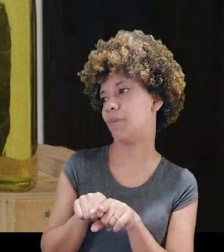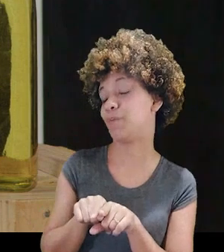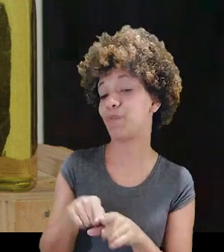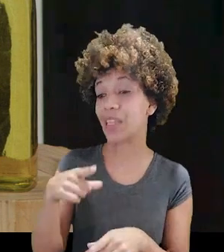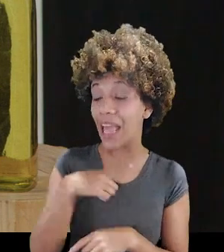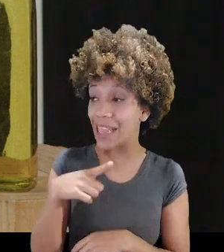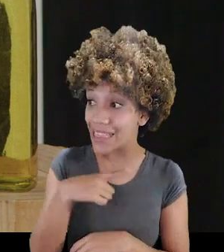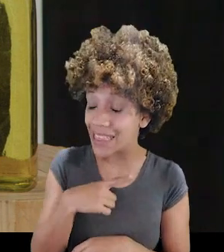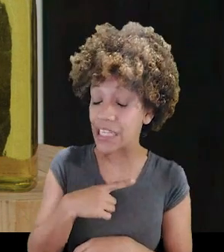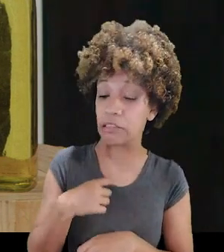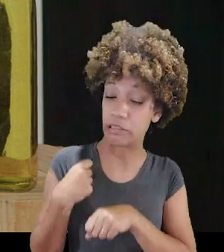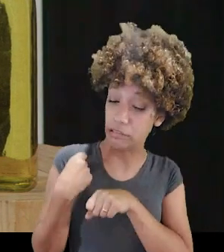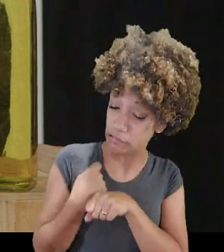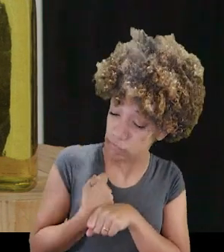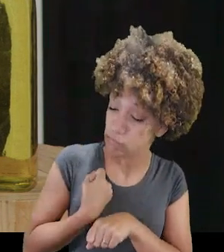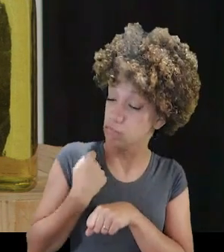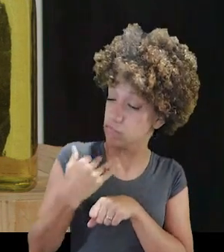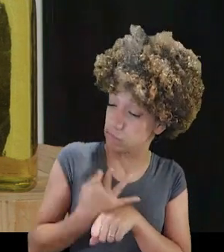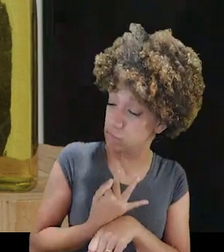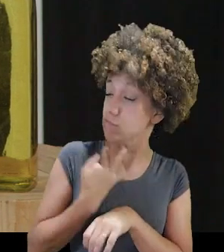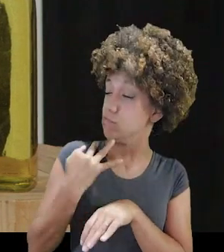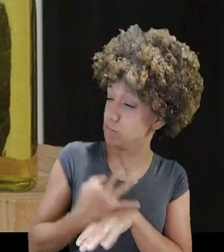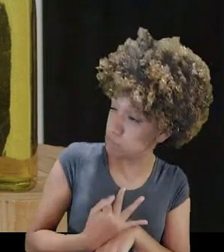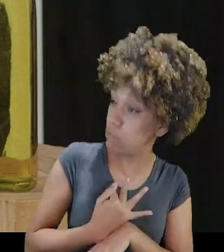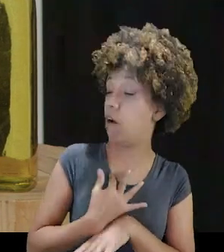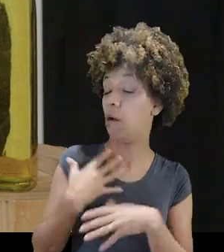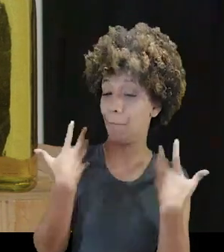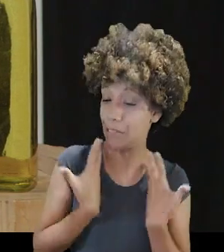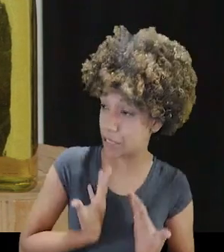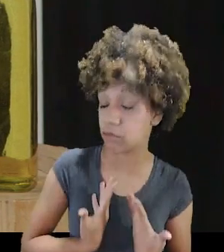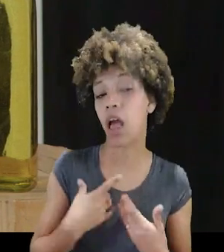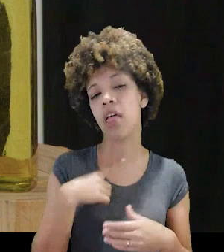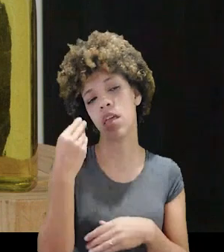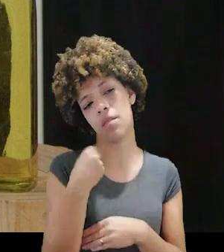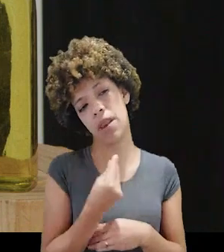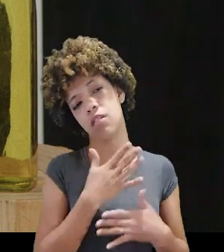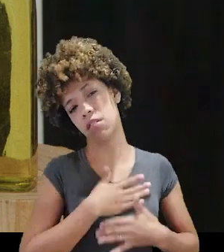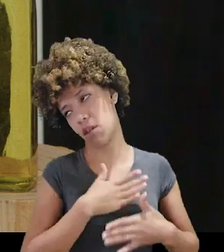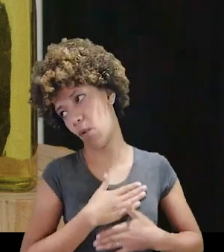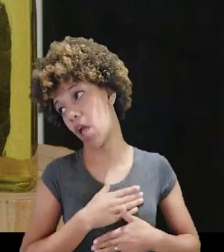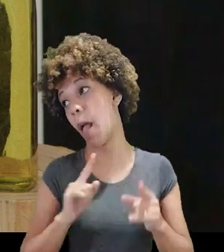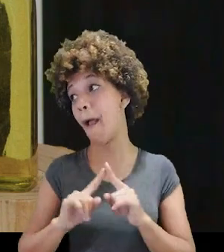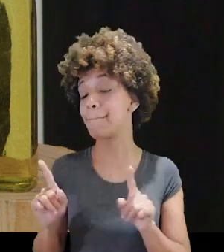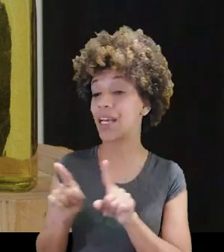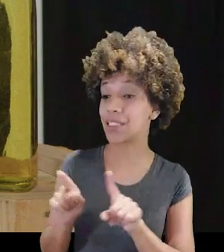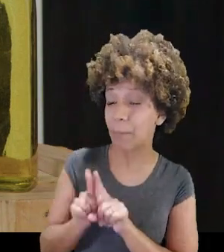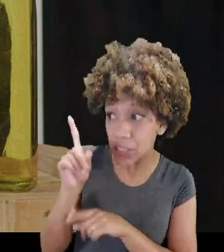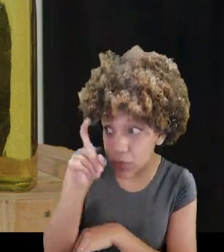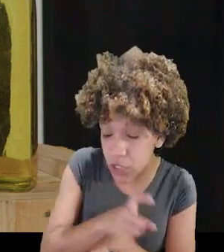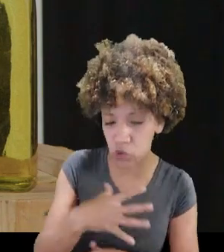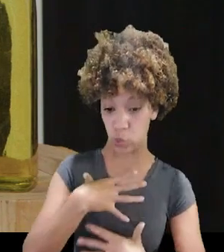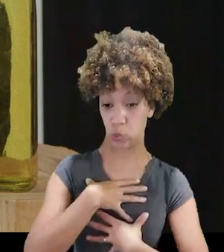uma carga muito pesada durante toda a semana. Então são casos mais leves, mas casos muito graves. Né? Há um